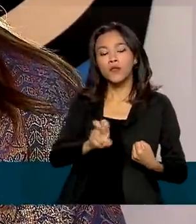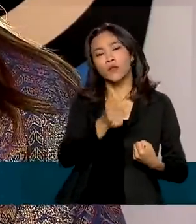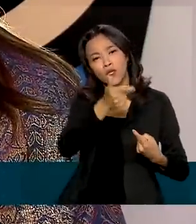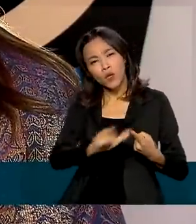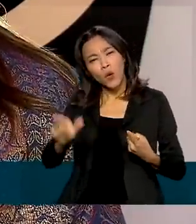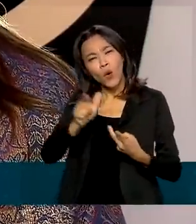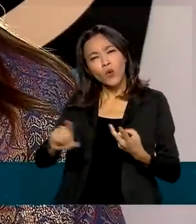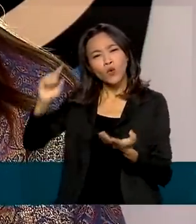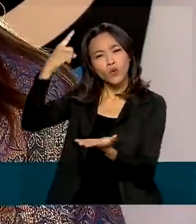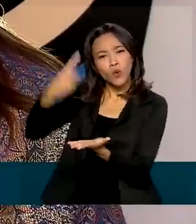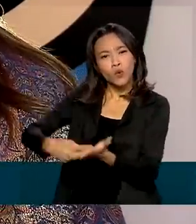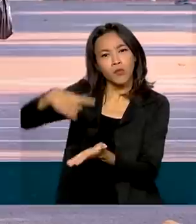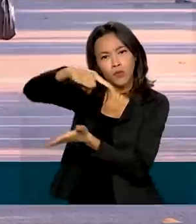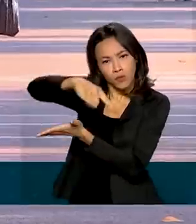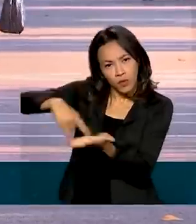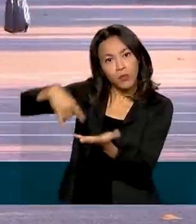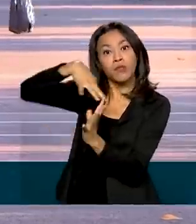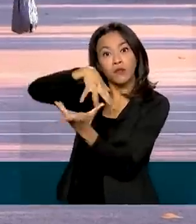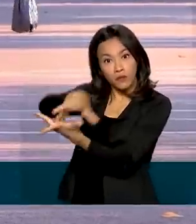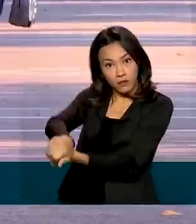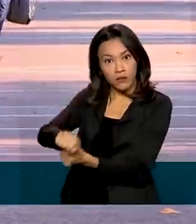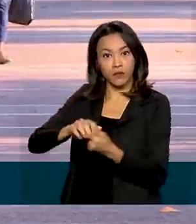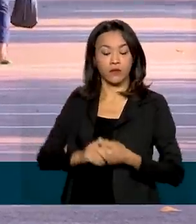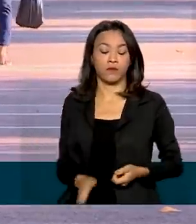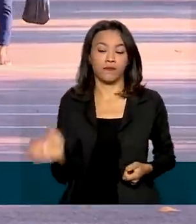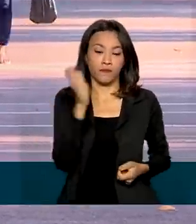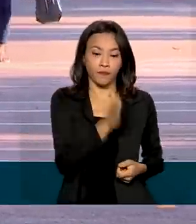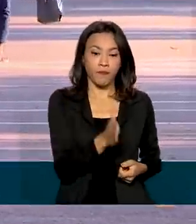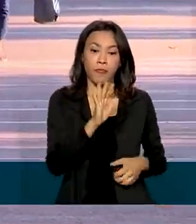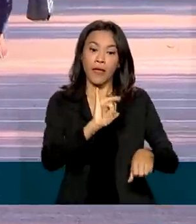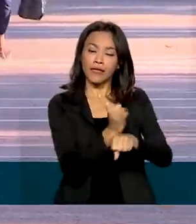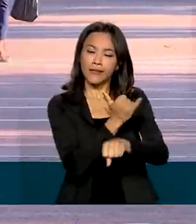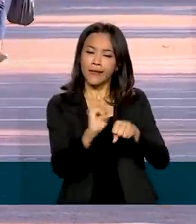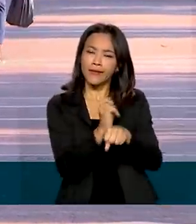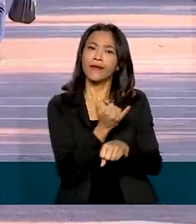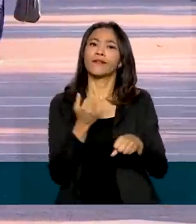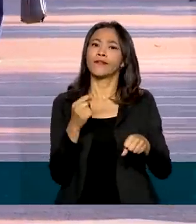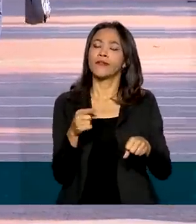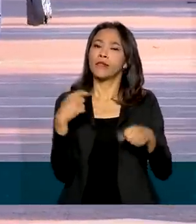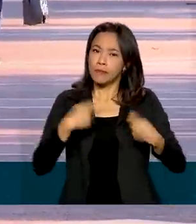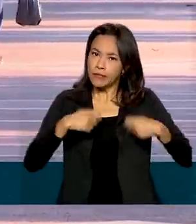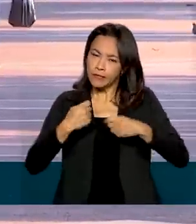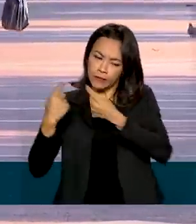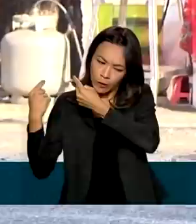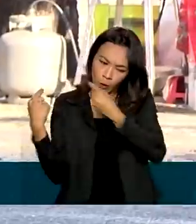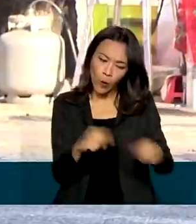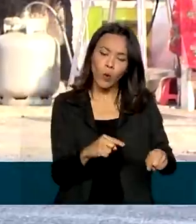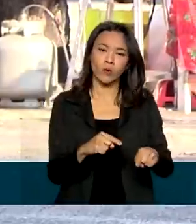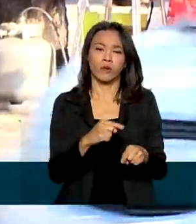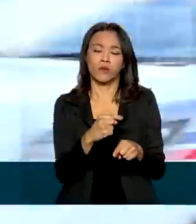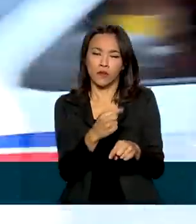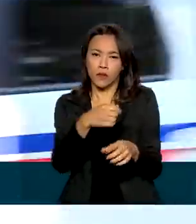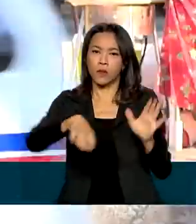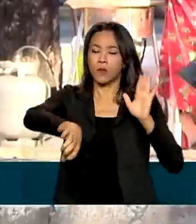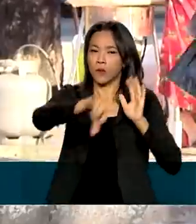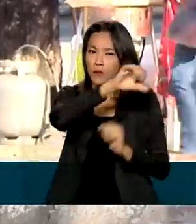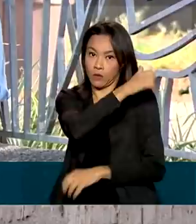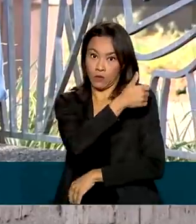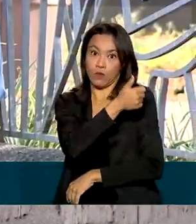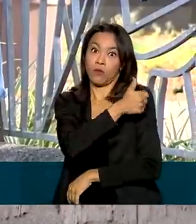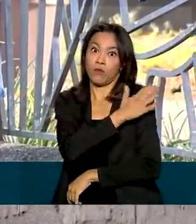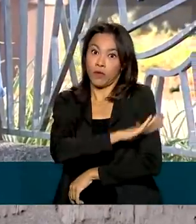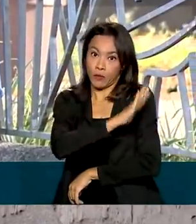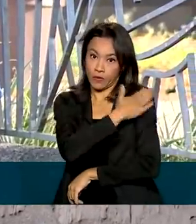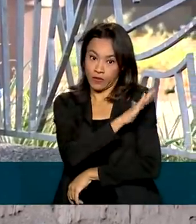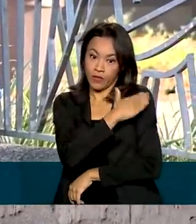outros compromissos internacionais. Além da estratégia de combater o preconceito contra a pessoa idosa, o Ministério da Mulher, da Família